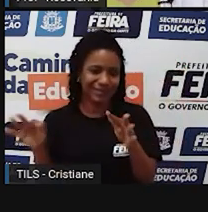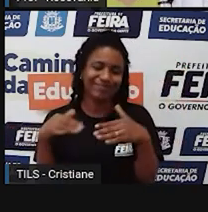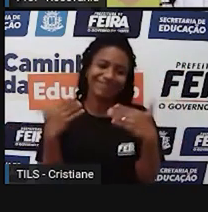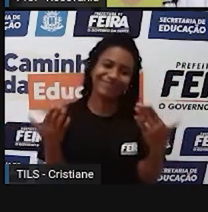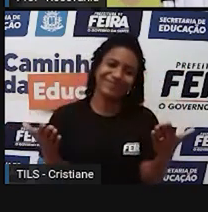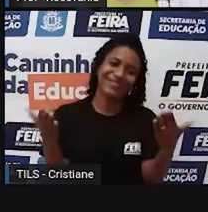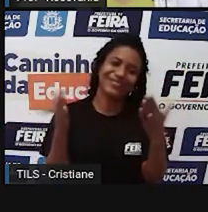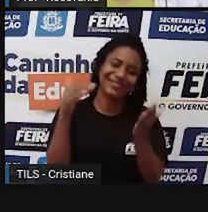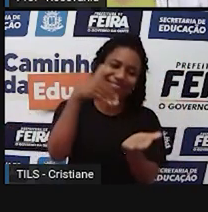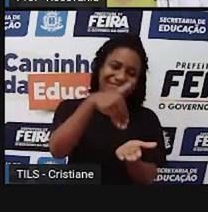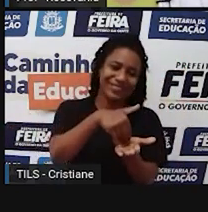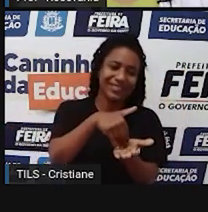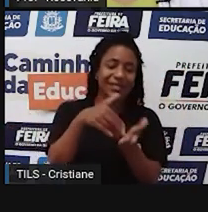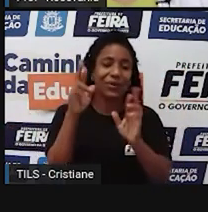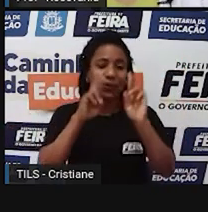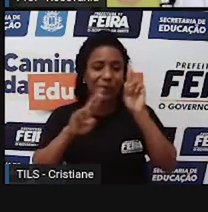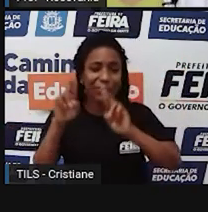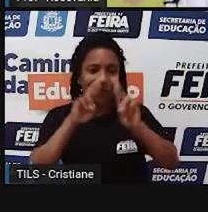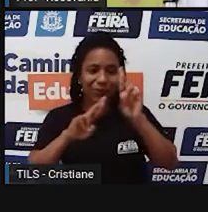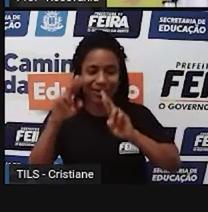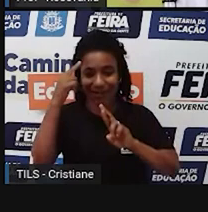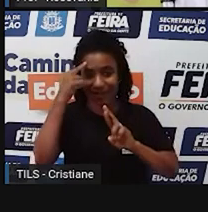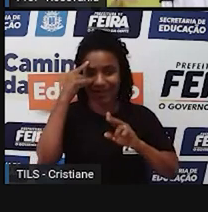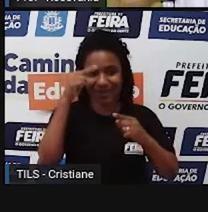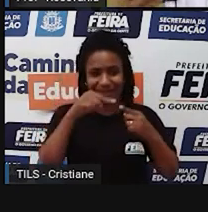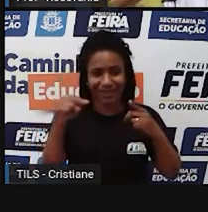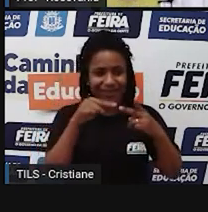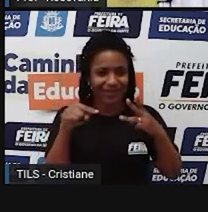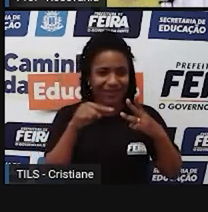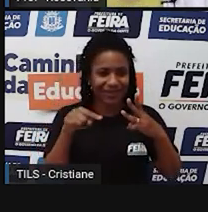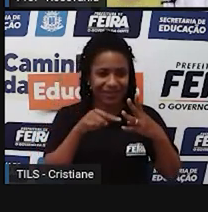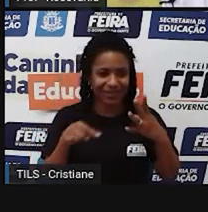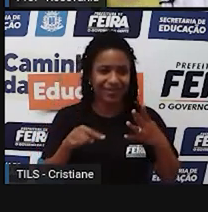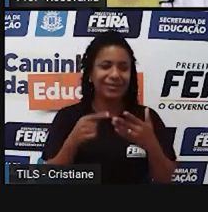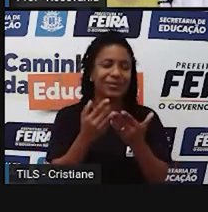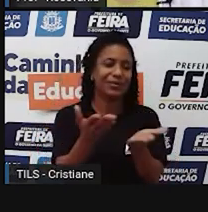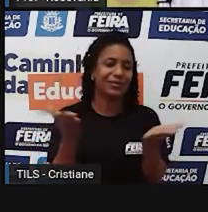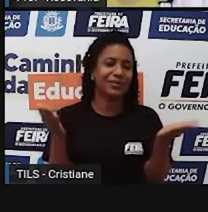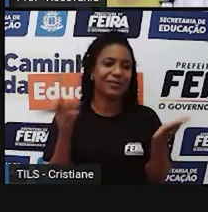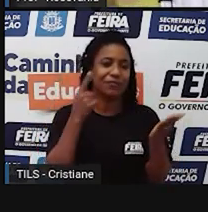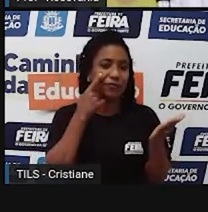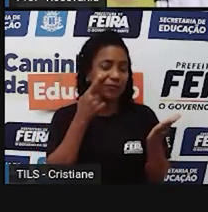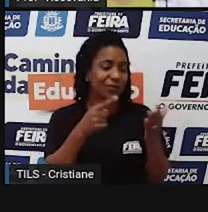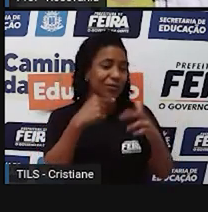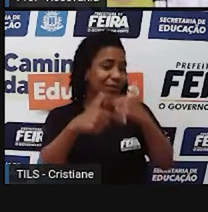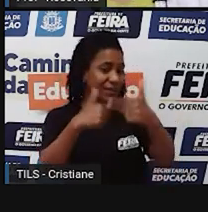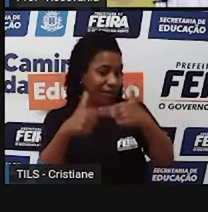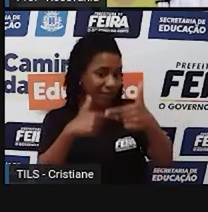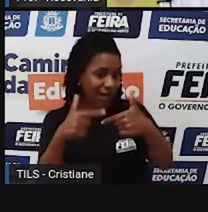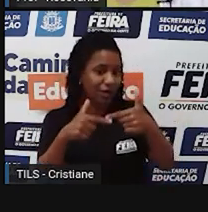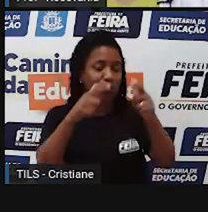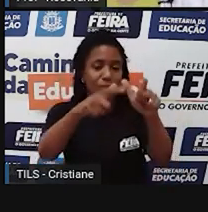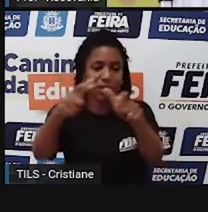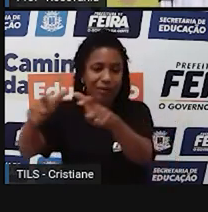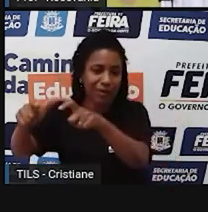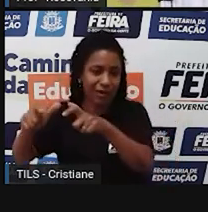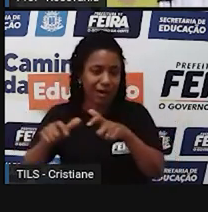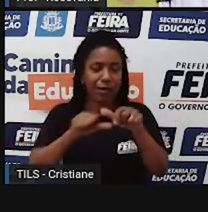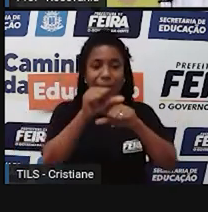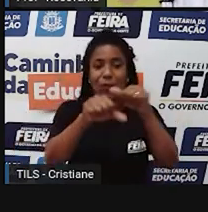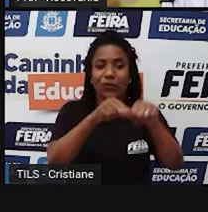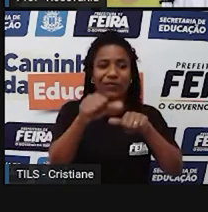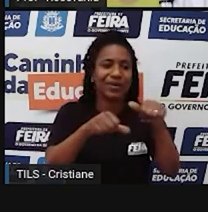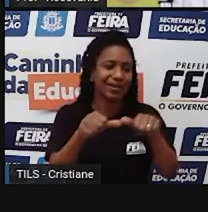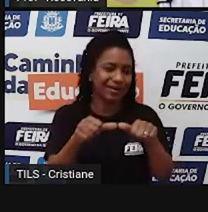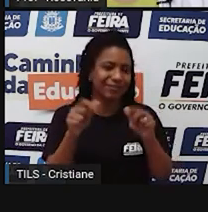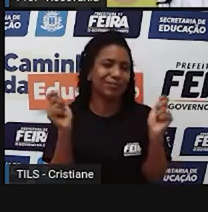por fim, chegou a nossa hora da revisão e vocês entenderam hoje que os trabalhos, eles modificam sim as paisagens e a